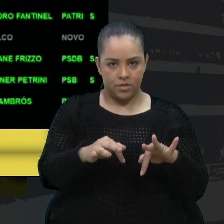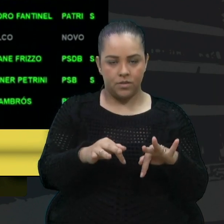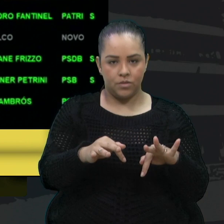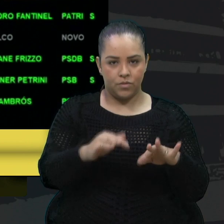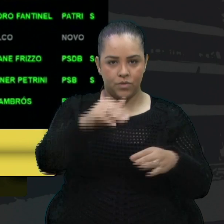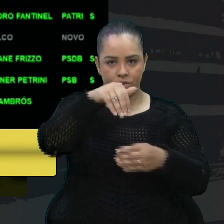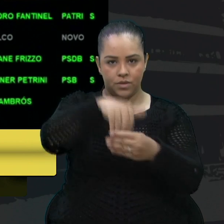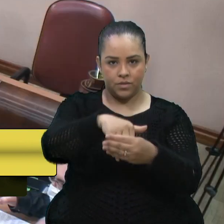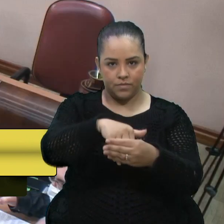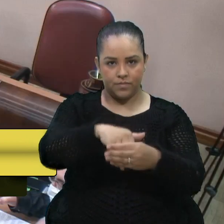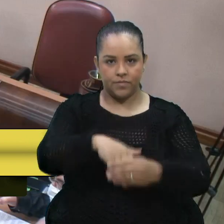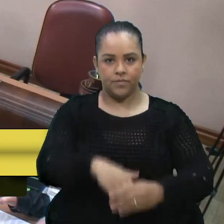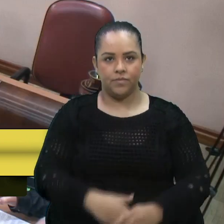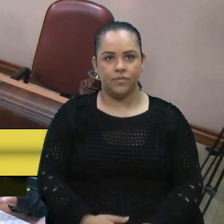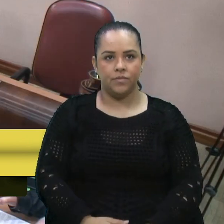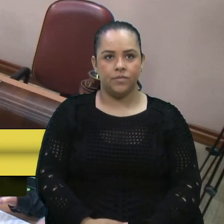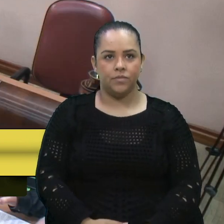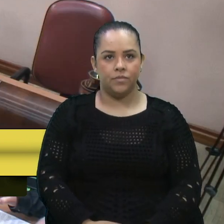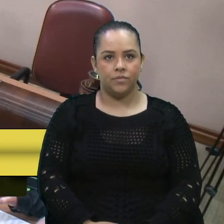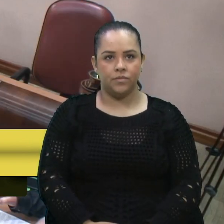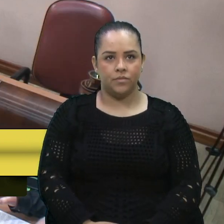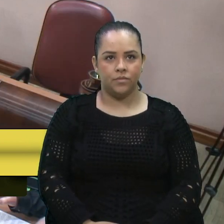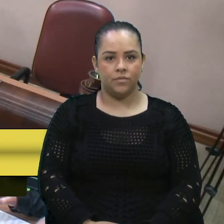Encerada a votação. senhor. Obrigado.